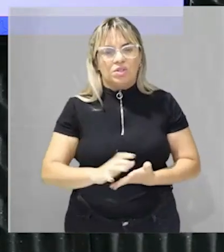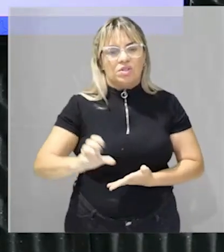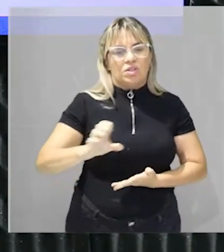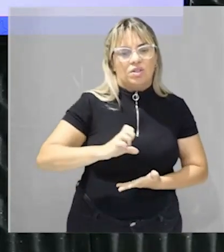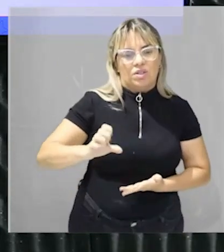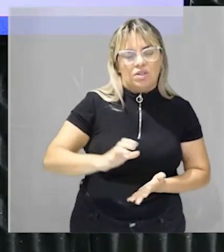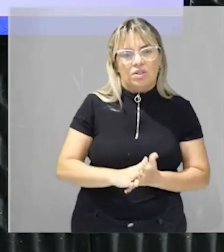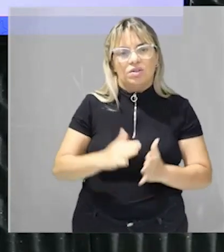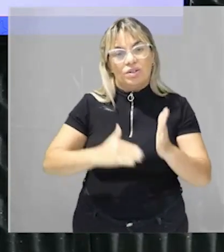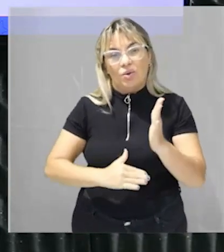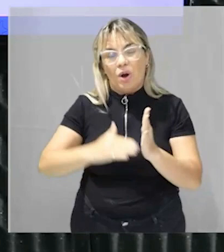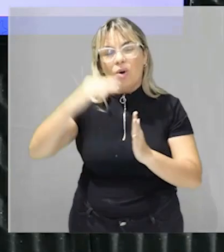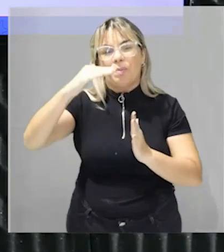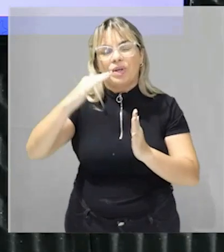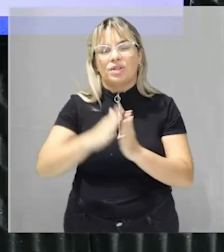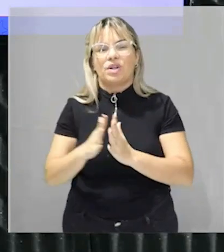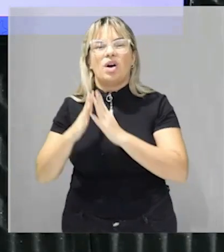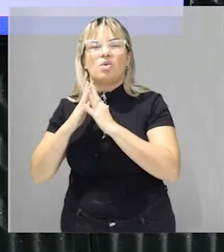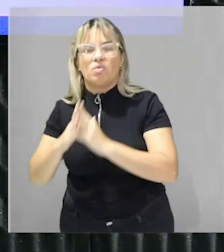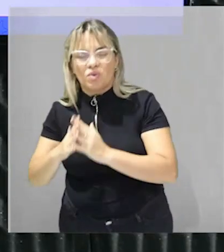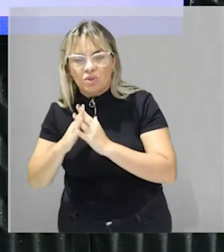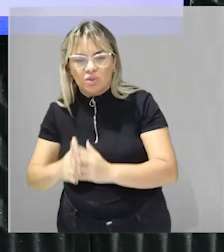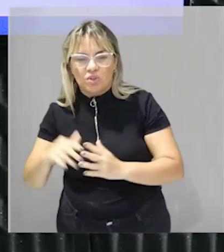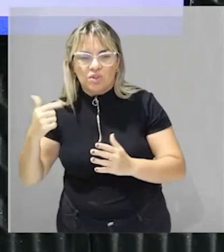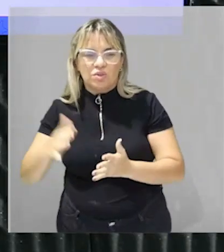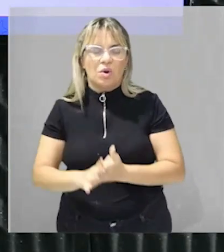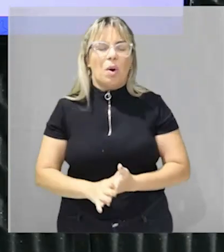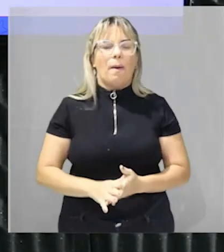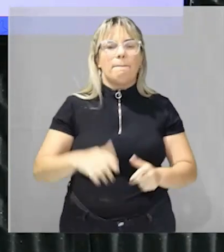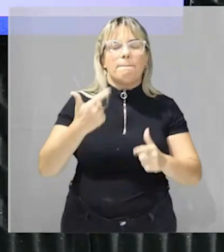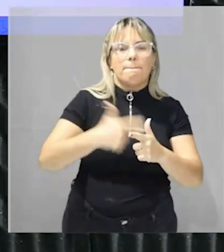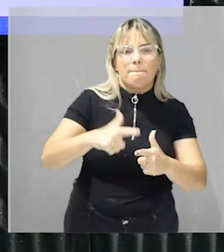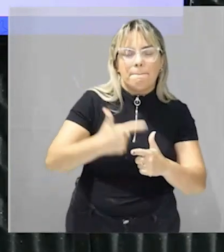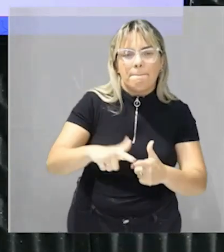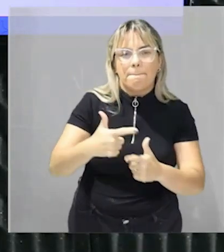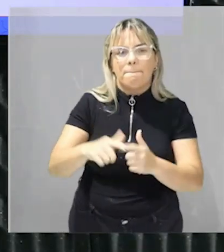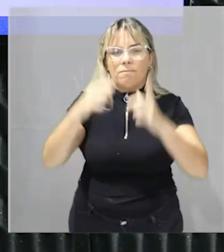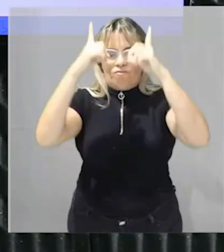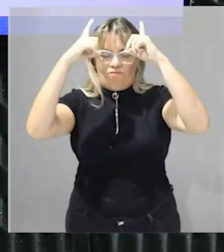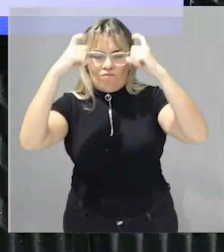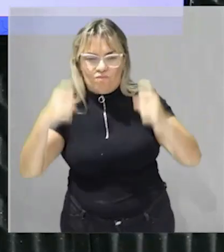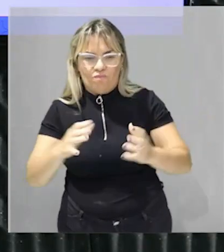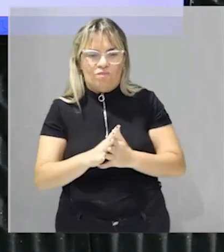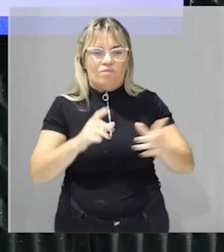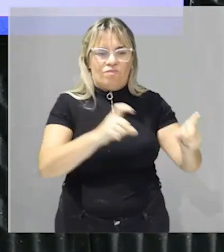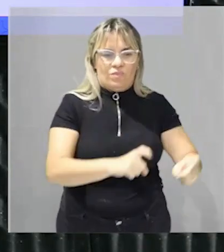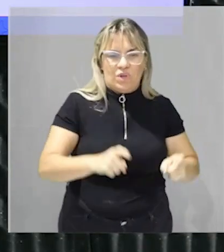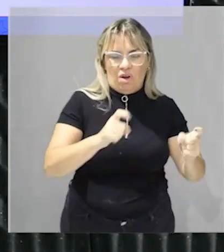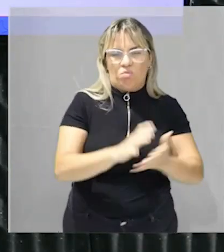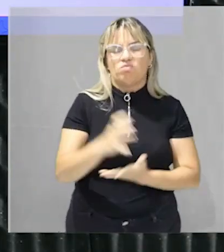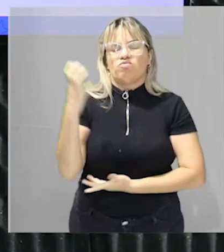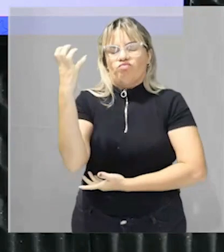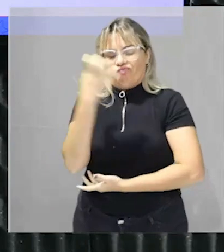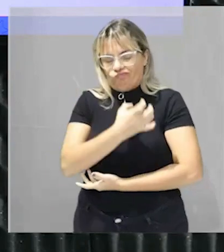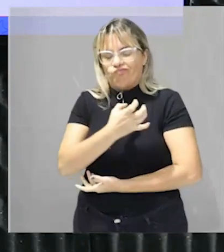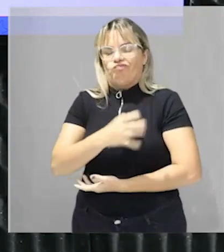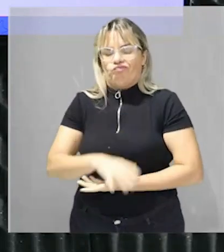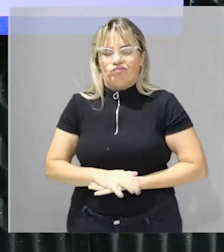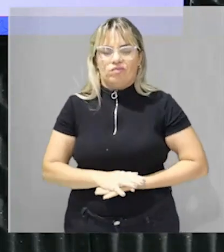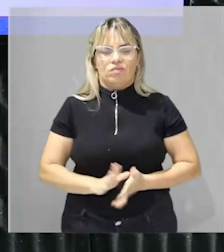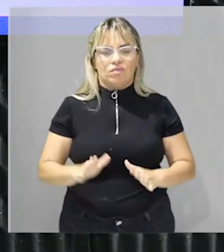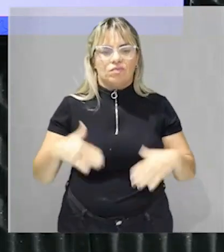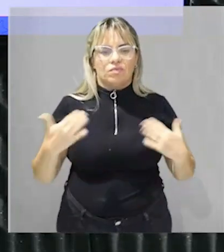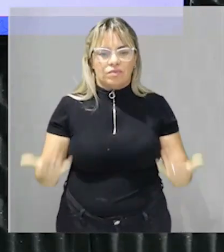aumento deles está certo? o Brasil ainda é um problema muito sério a violência no campo a violência rural está certo? então